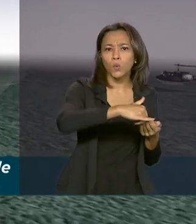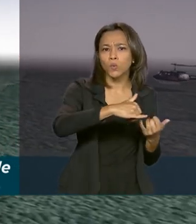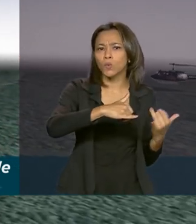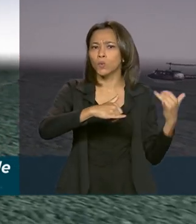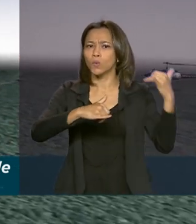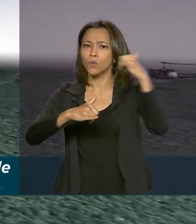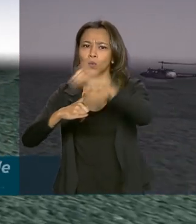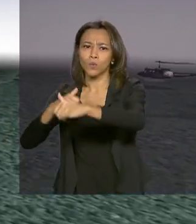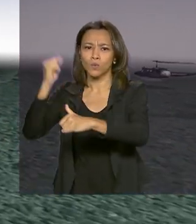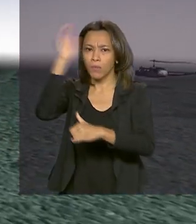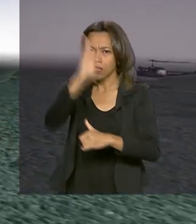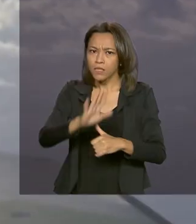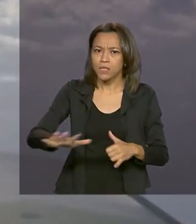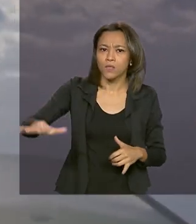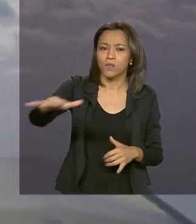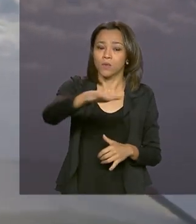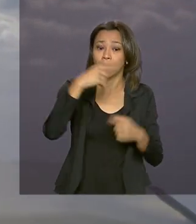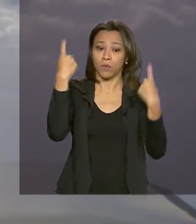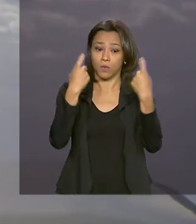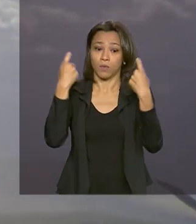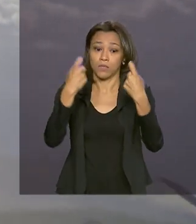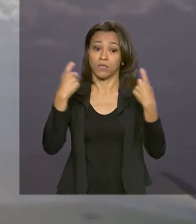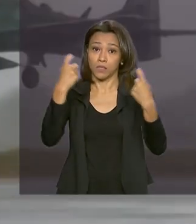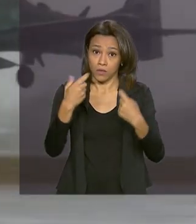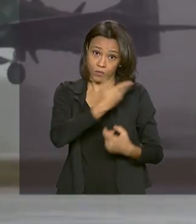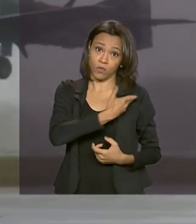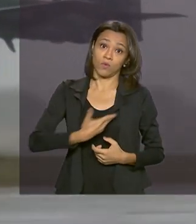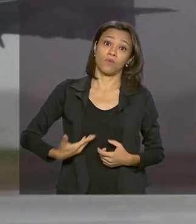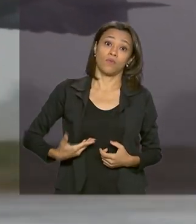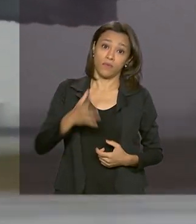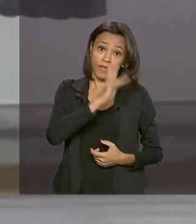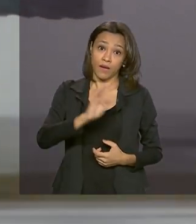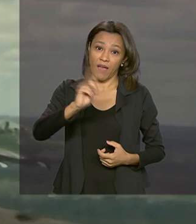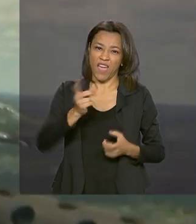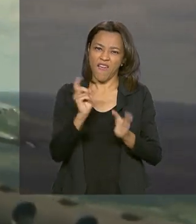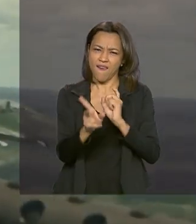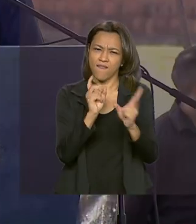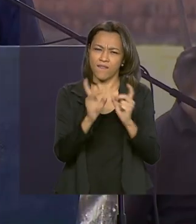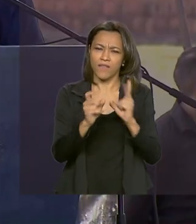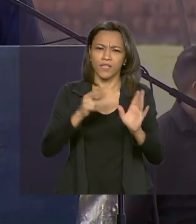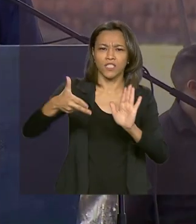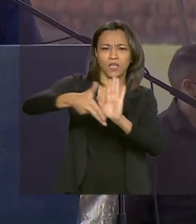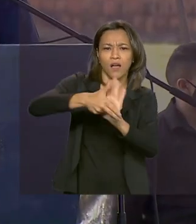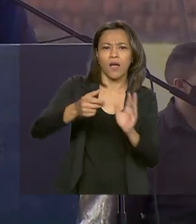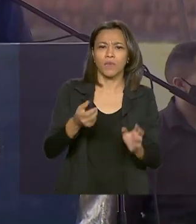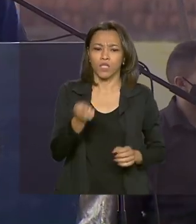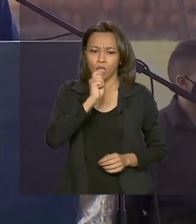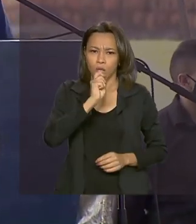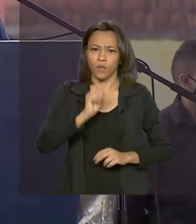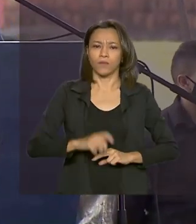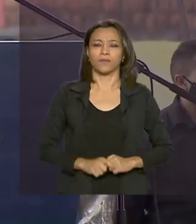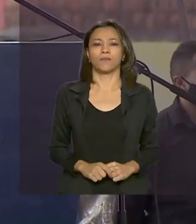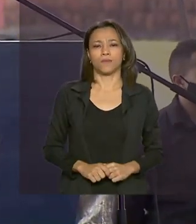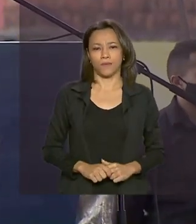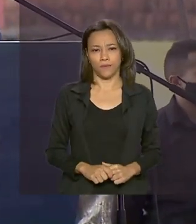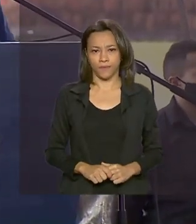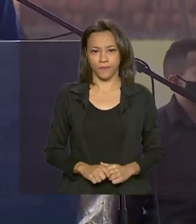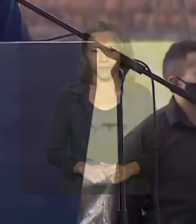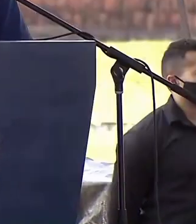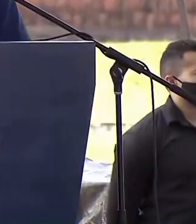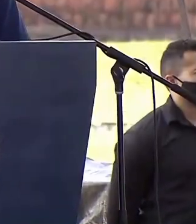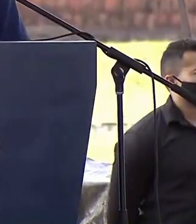A principal preocupação do governo federal é o tráfico de drogas e de armas. O que estamos inaugurando aqui